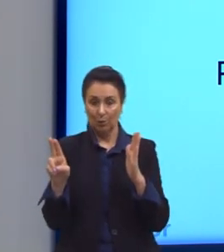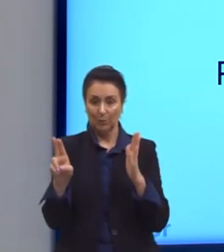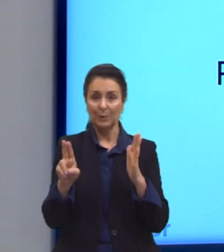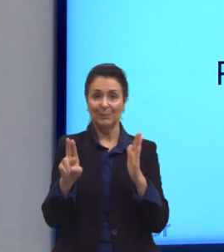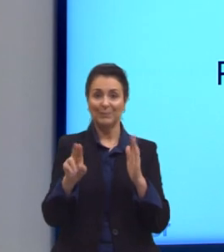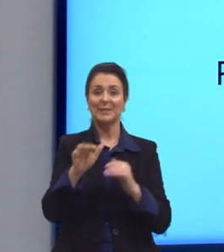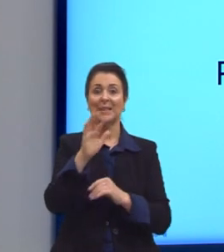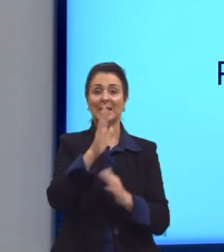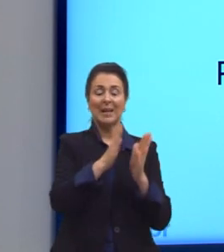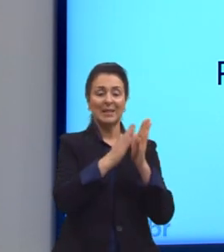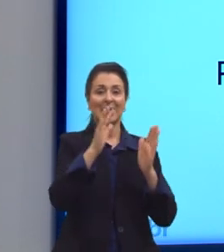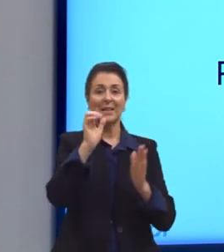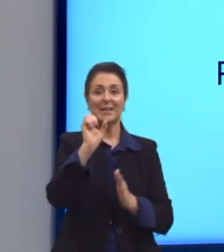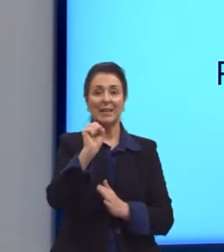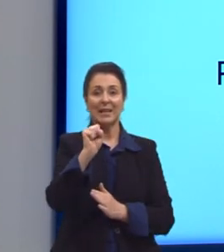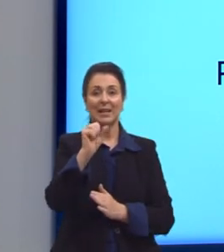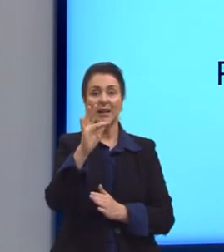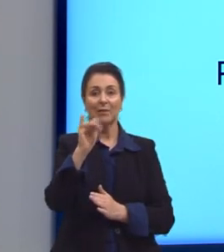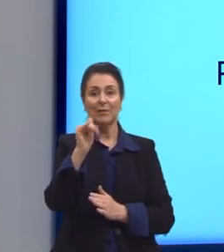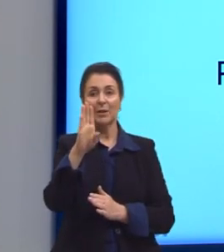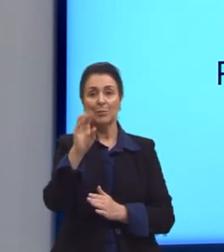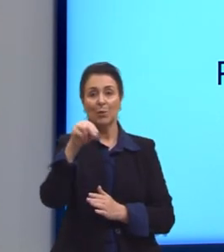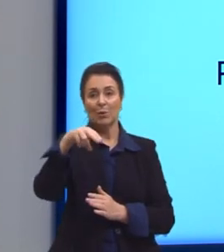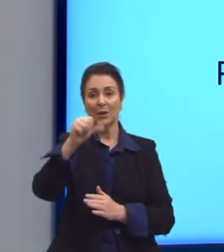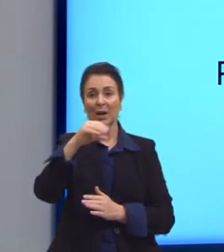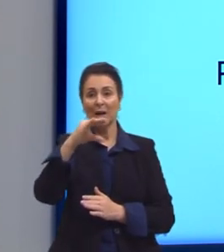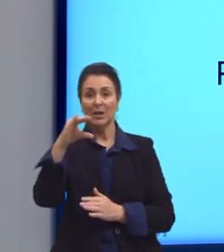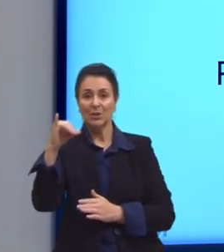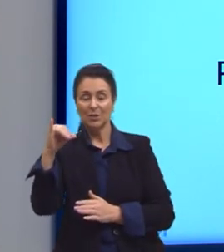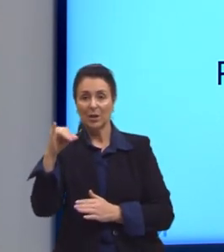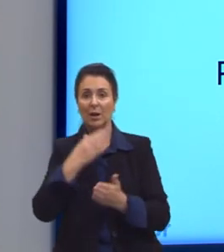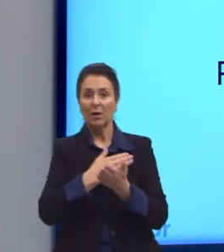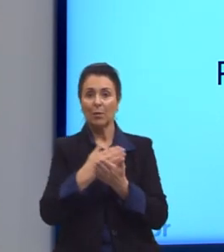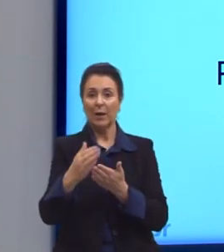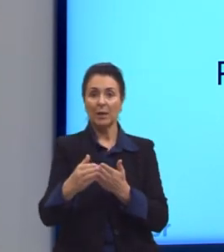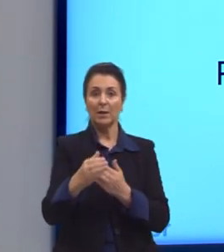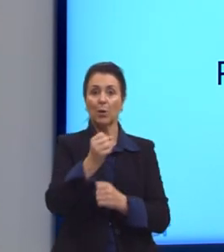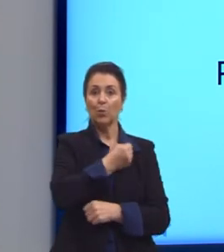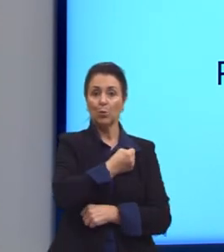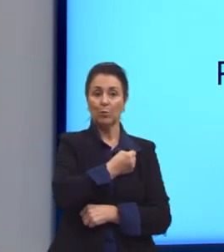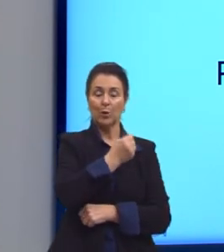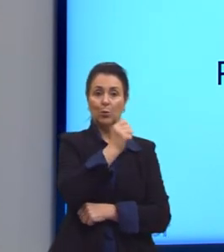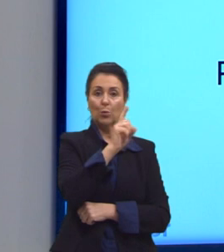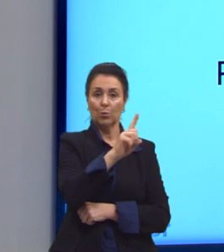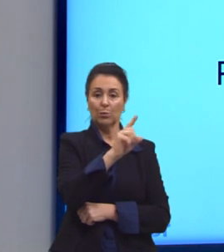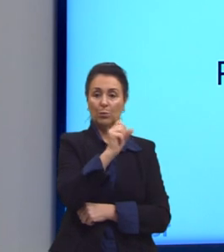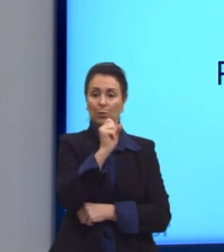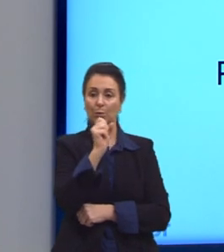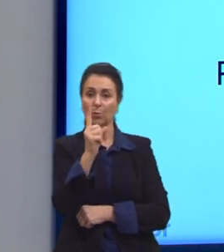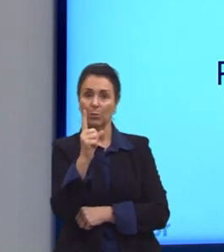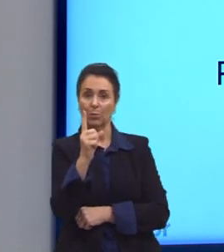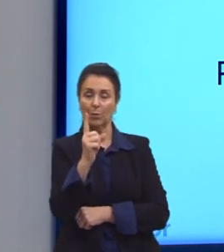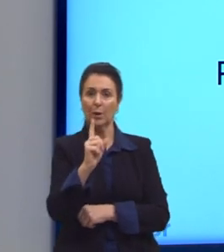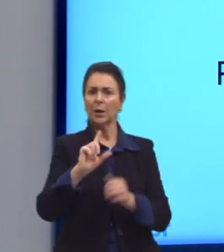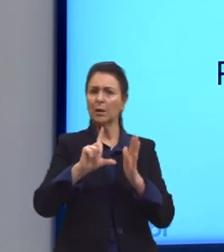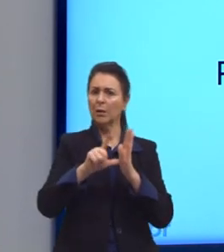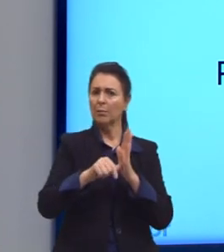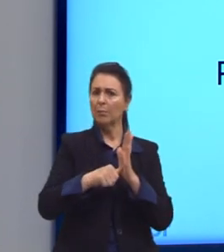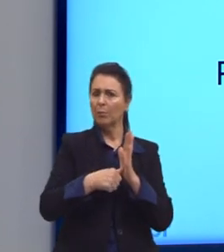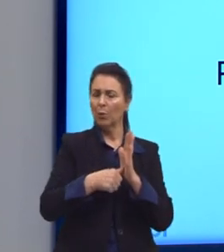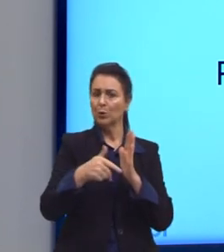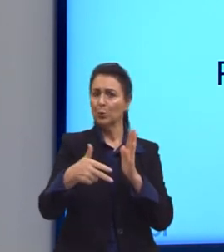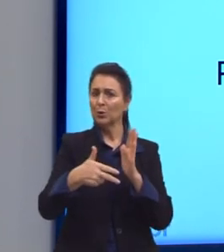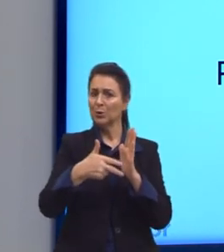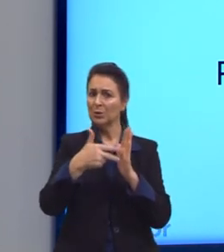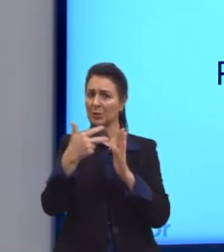Fibonacci. A sequência, ela inicia, em seus dois primeiros termos, por 1. E a partir do terceiro termo, todos